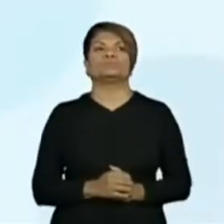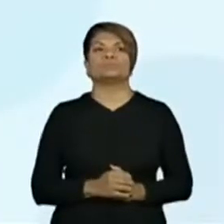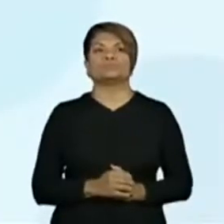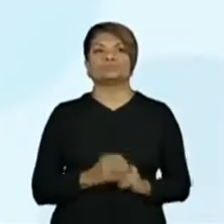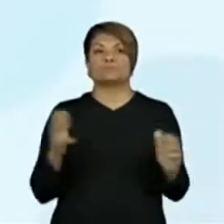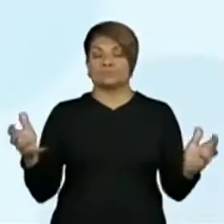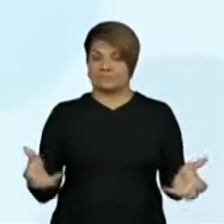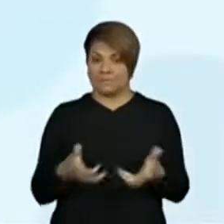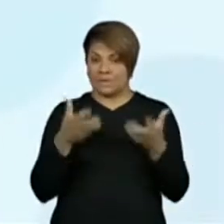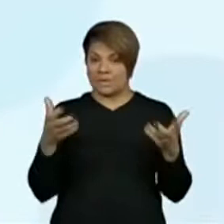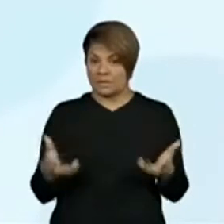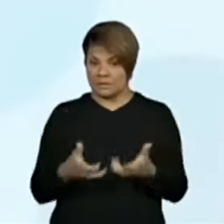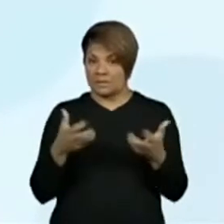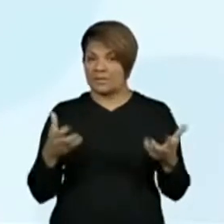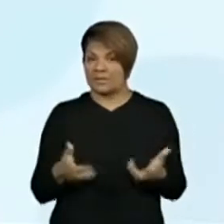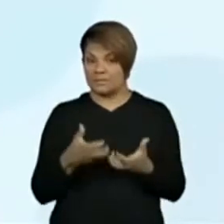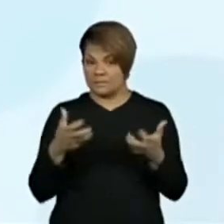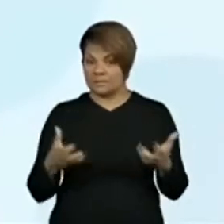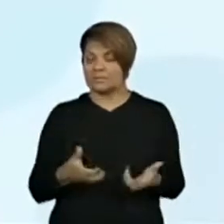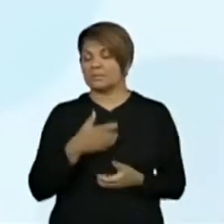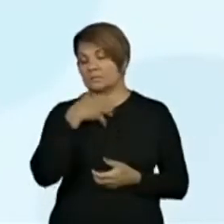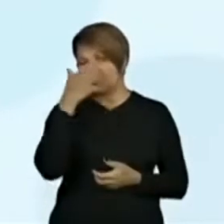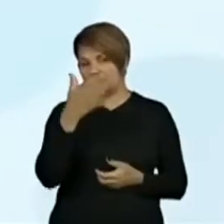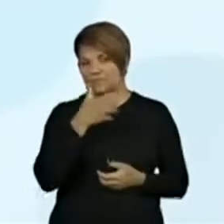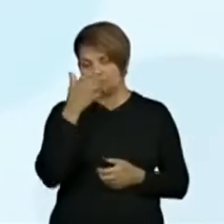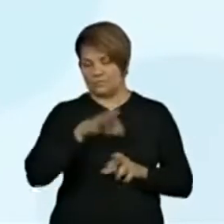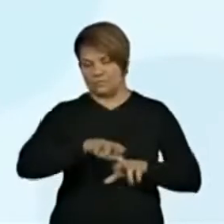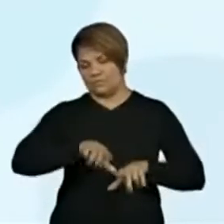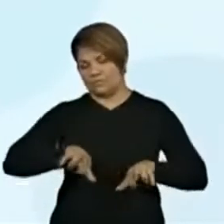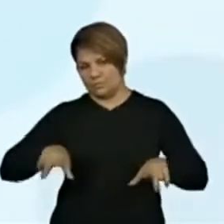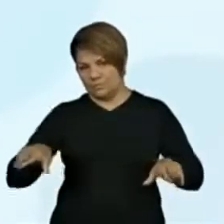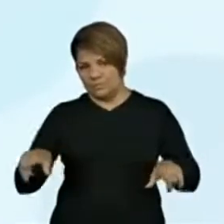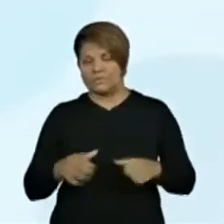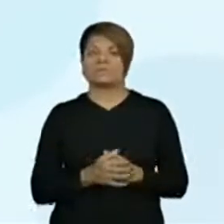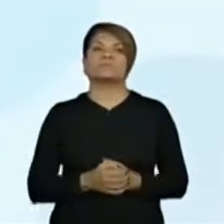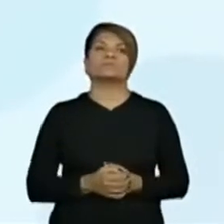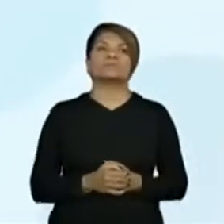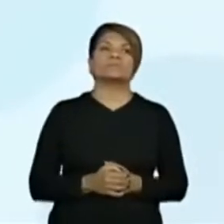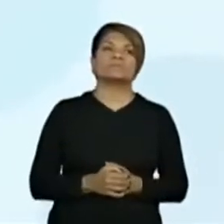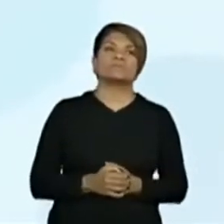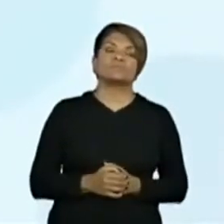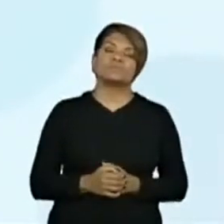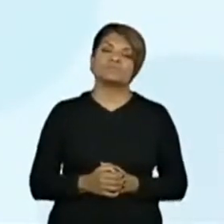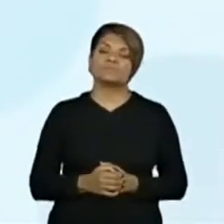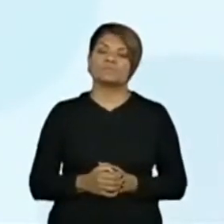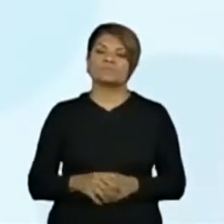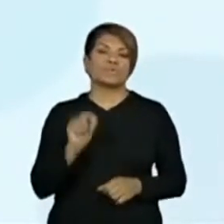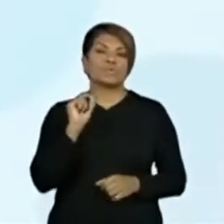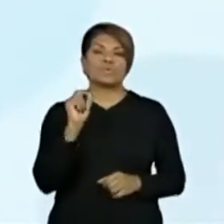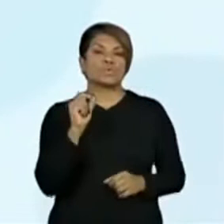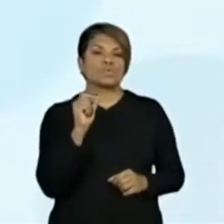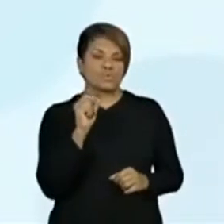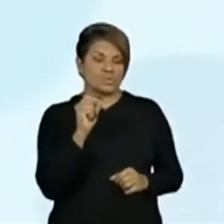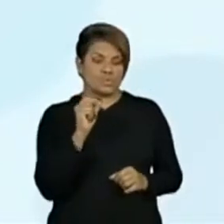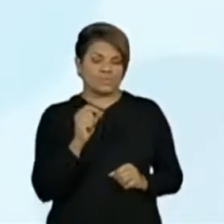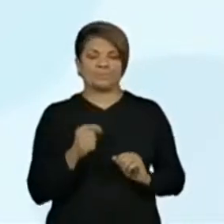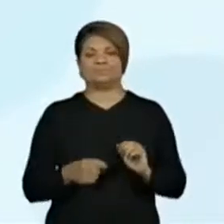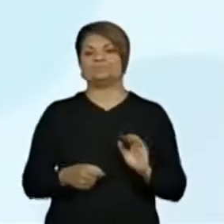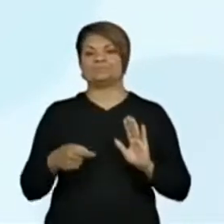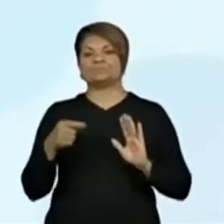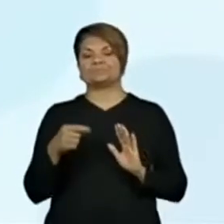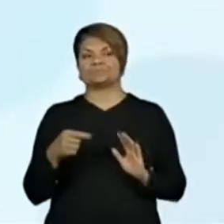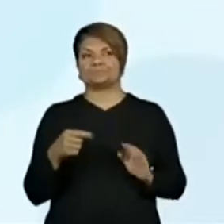salada de frutas. Frutas, a primeira parte da receita. Ingredientes. Todo mundo lê no Caprokele.